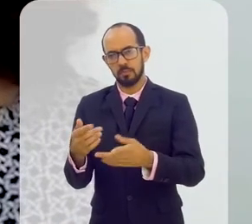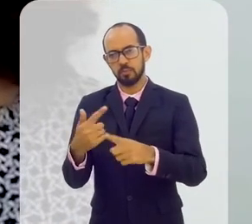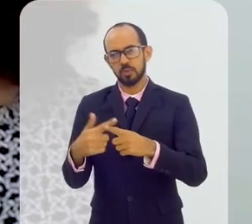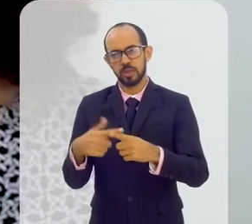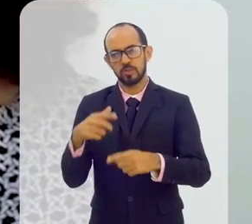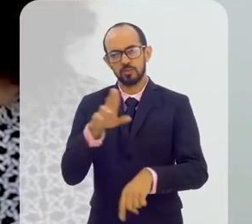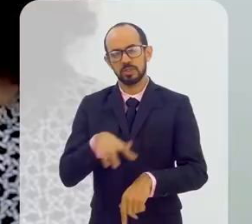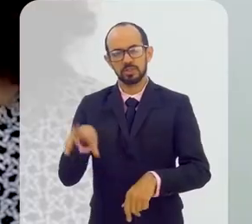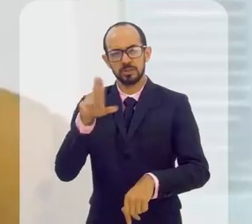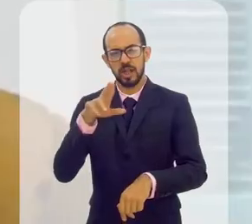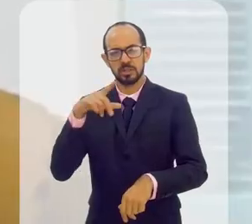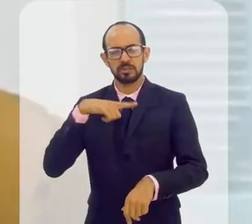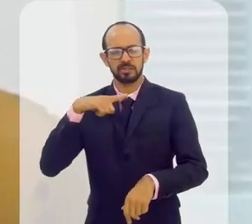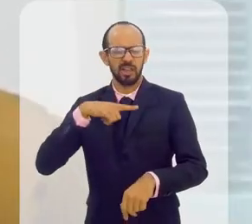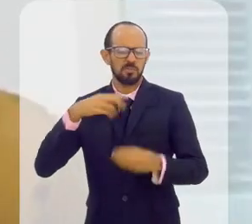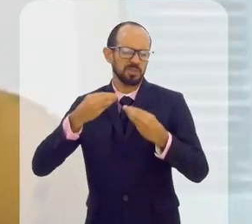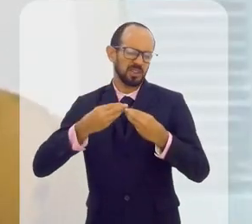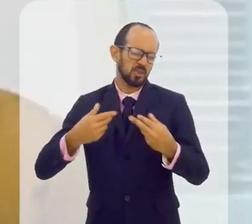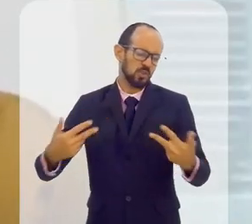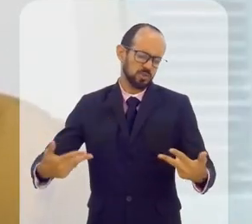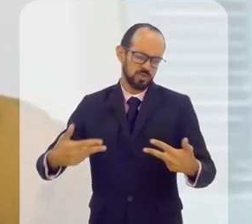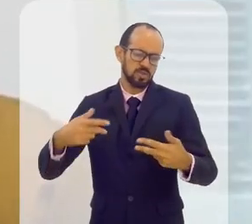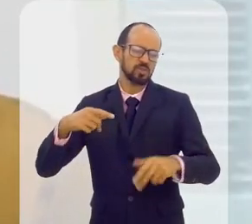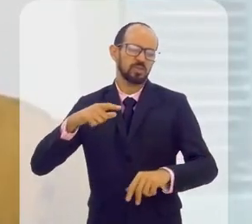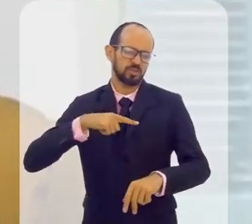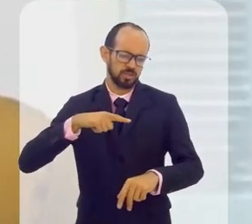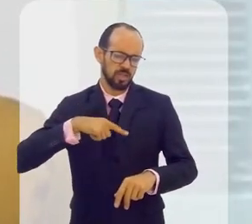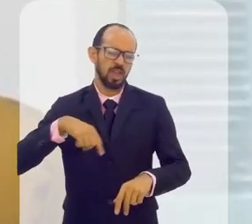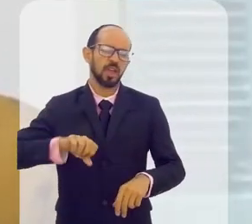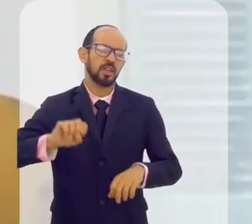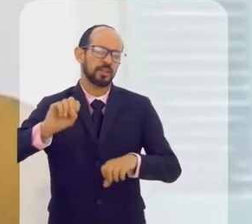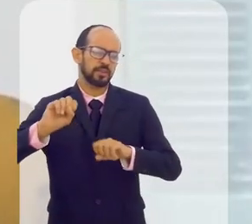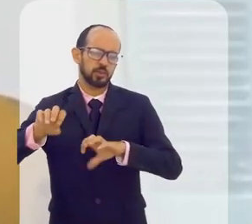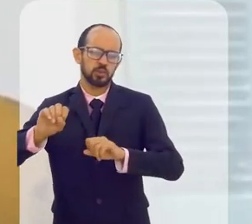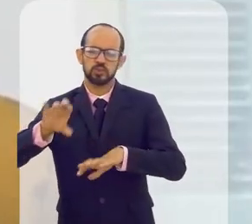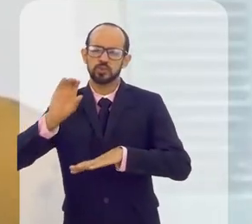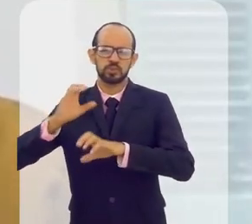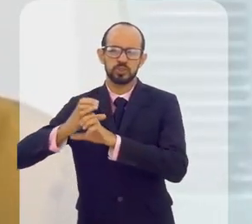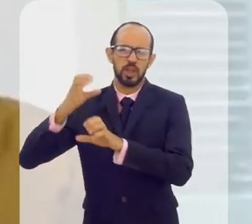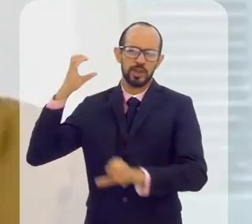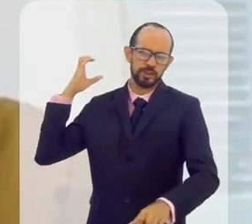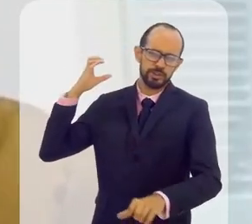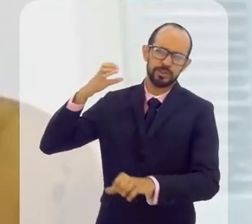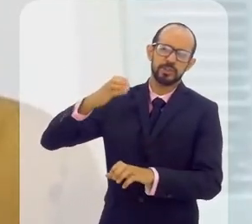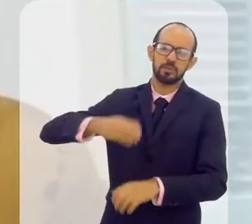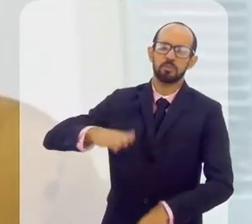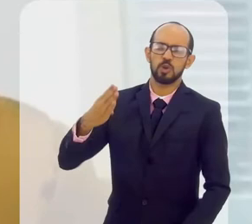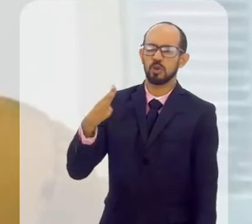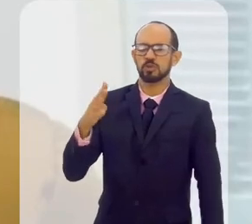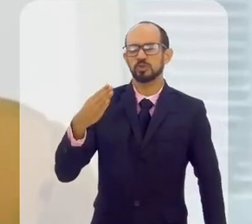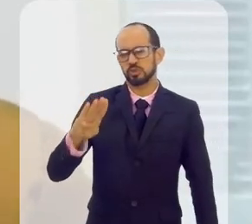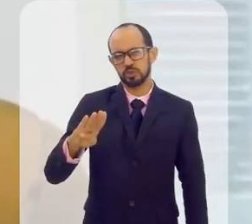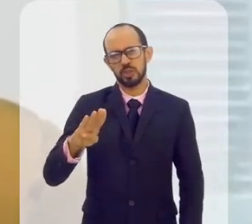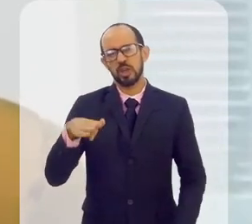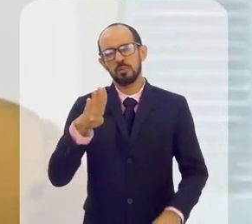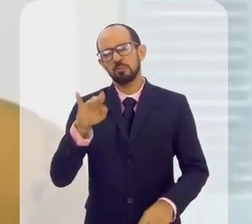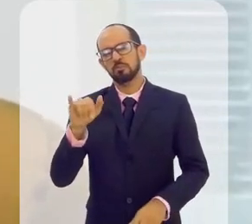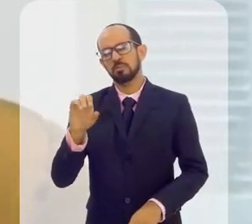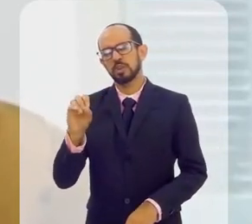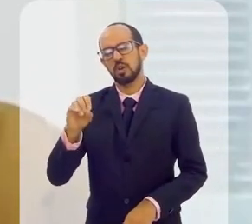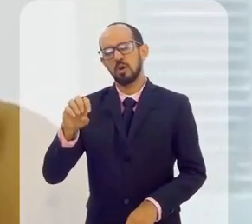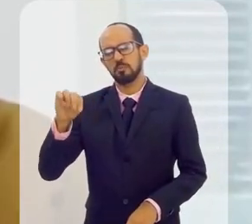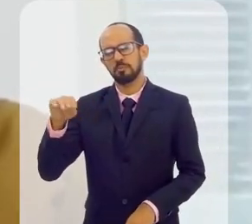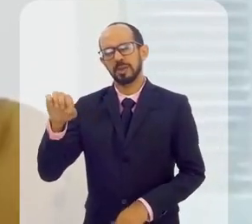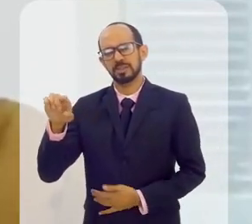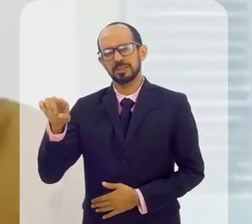porque a universidade é muito rica. Isso, assim, a gente está falando de educação, mas eu tenho curso de engenharia, são 14 cursos. o curso de biologia,